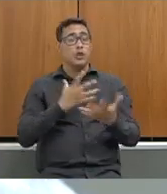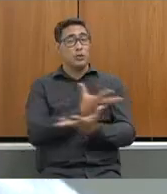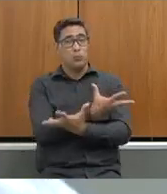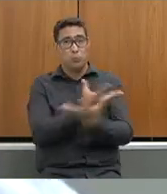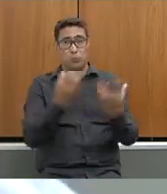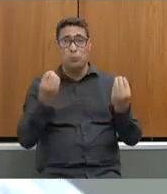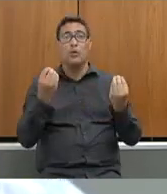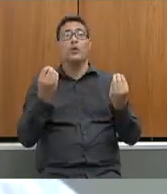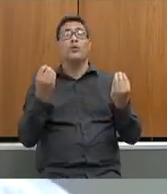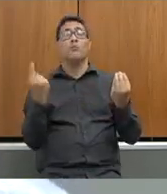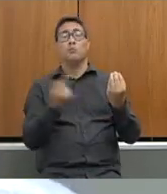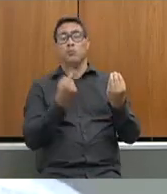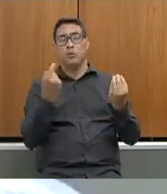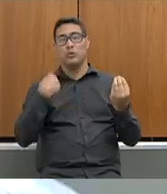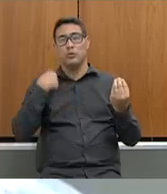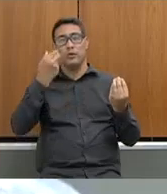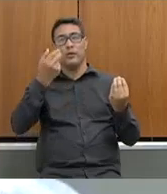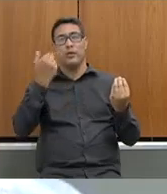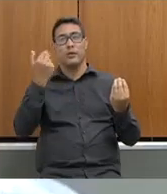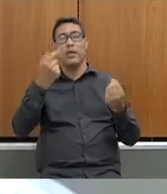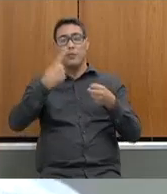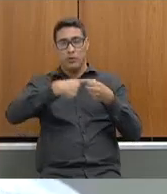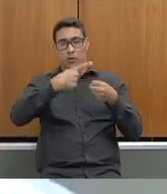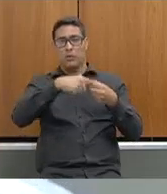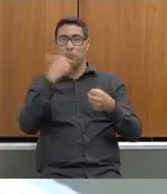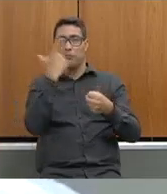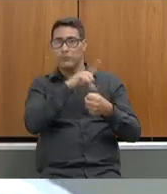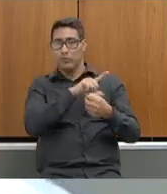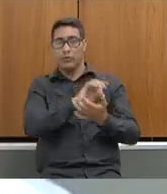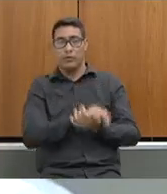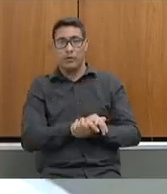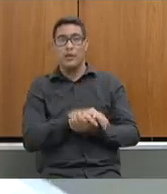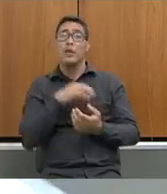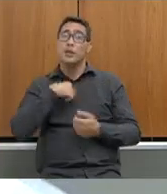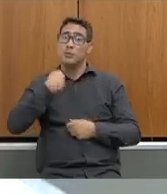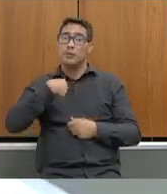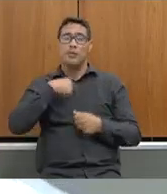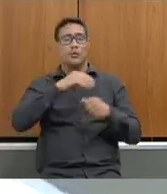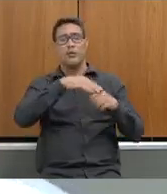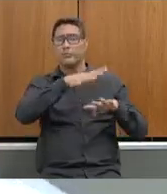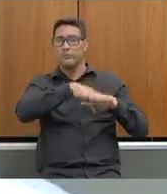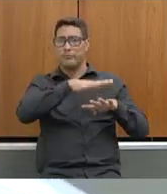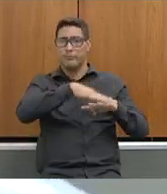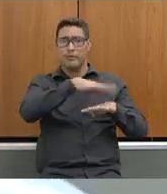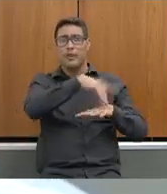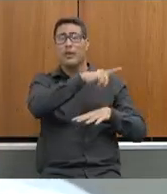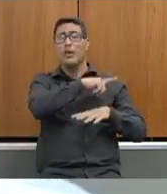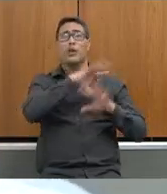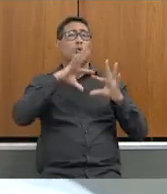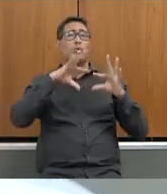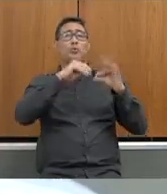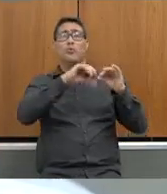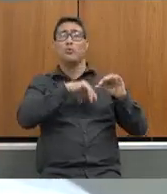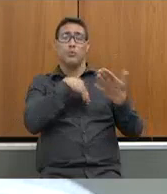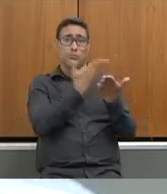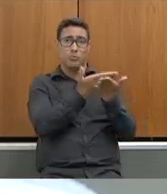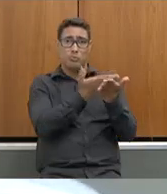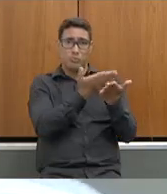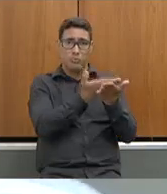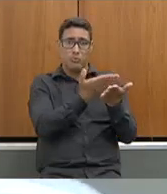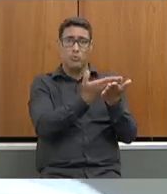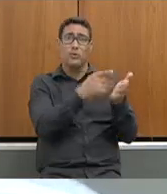que fizeram então tem uma matemática que a gente está precisando ajustar tem todo um estudo feito